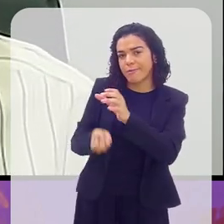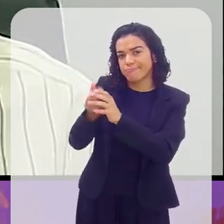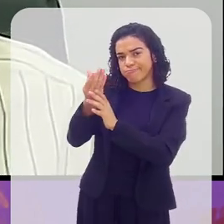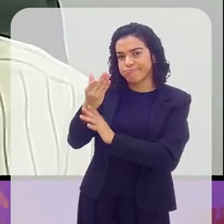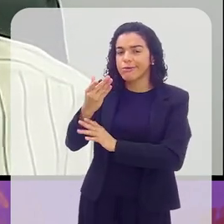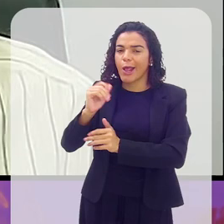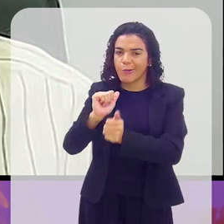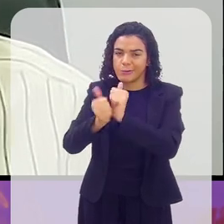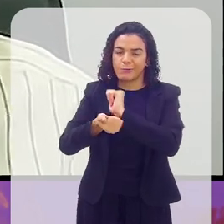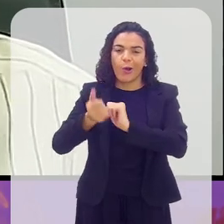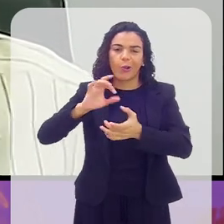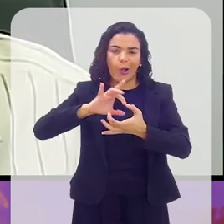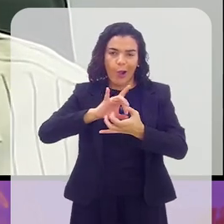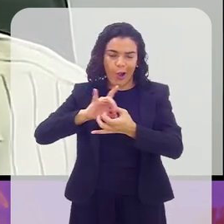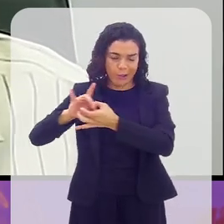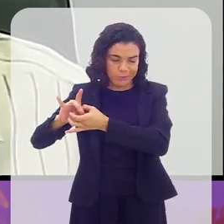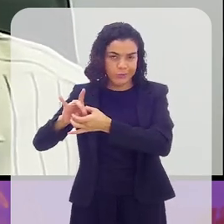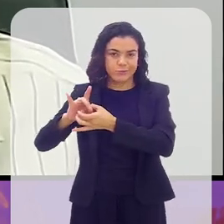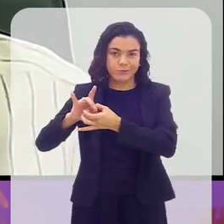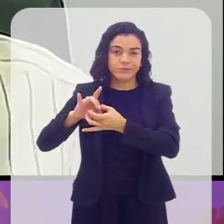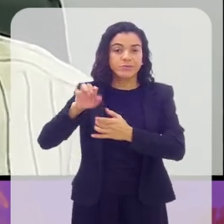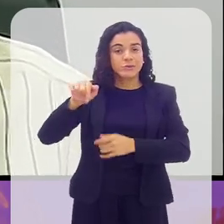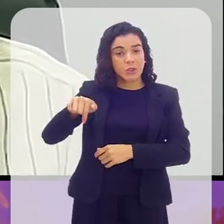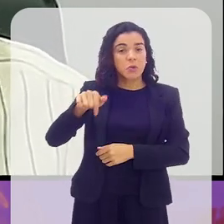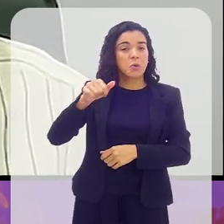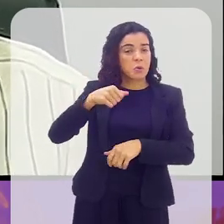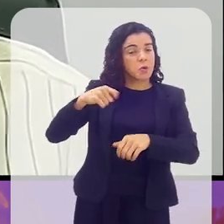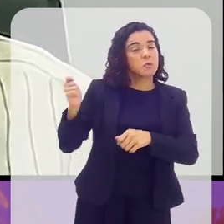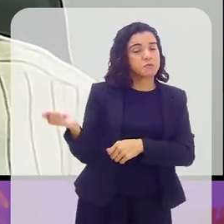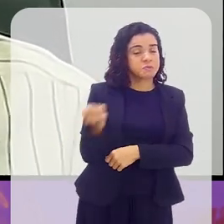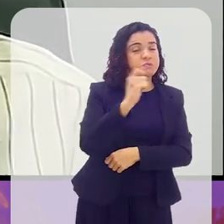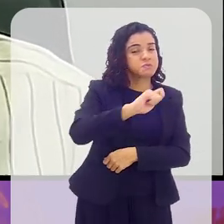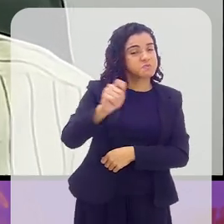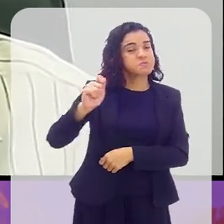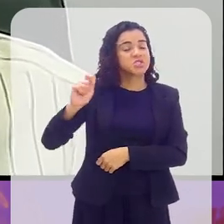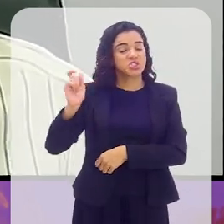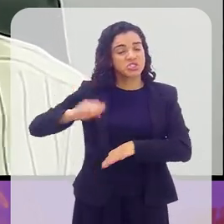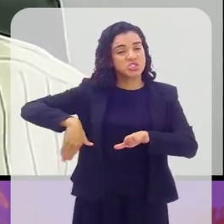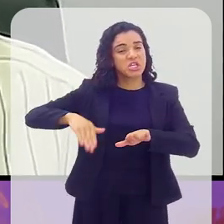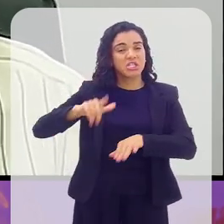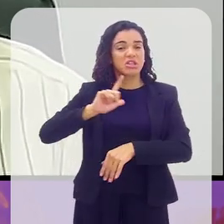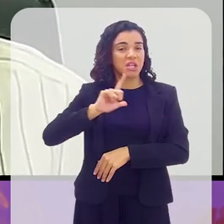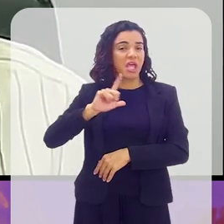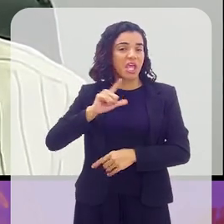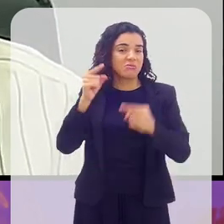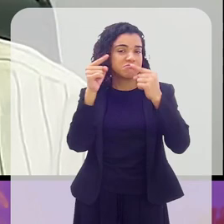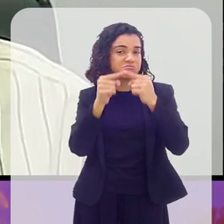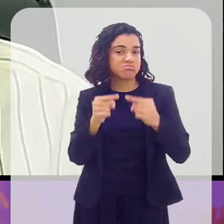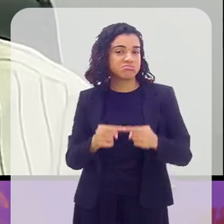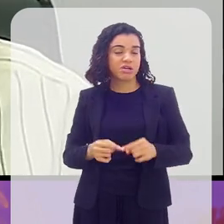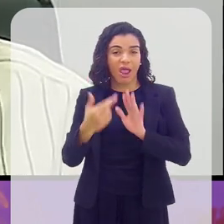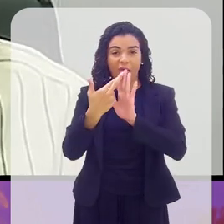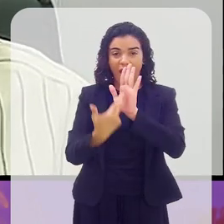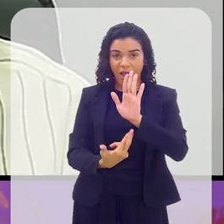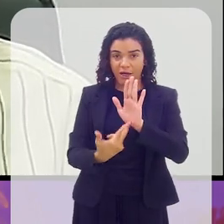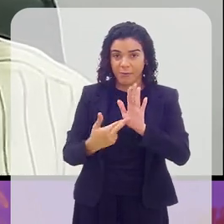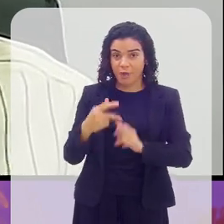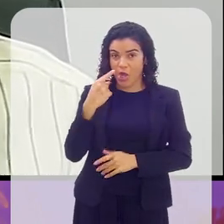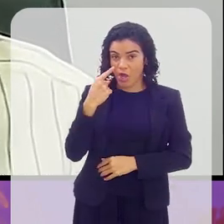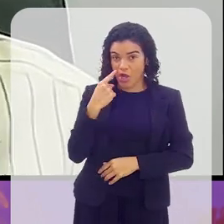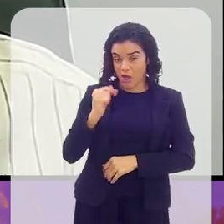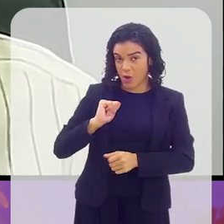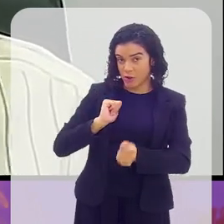Eu acho que o beat tênis tem todas essas condicionantes. Você vê até outros esportes